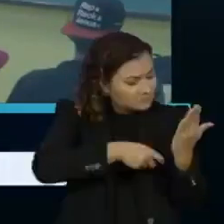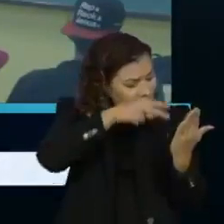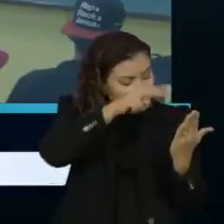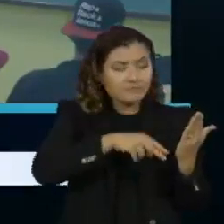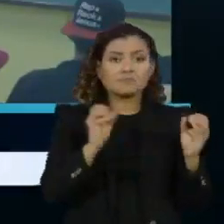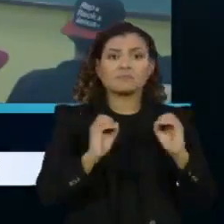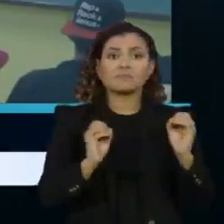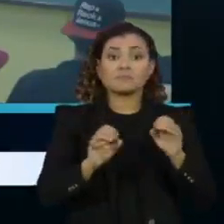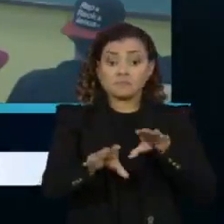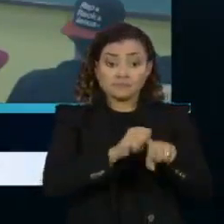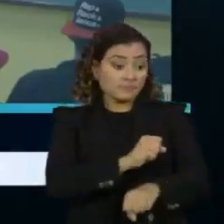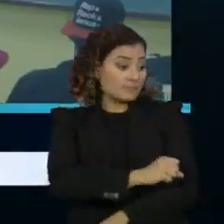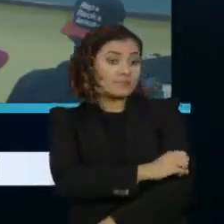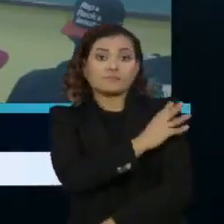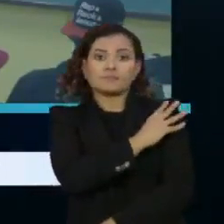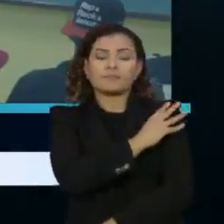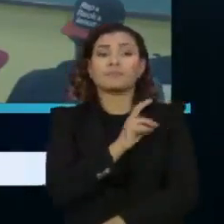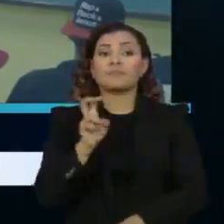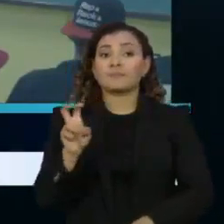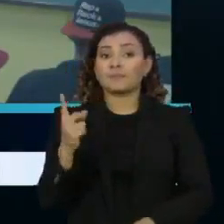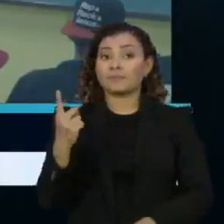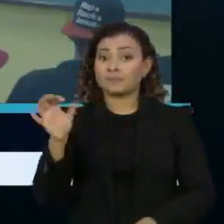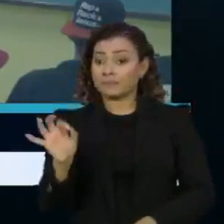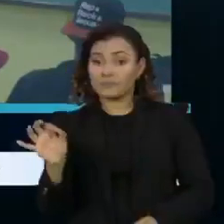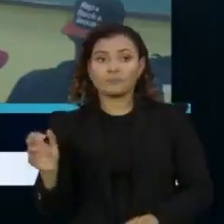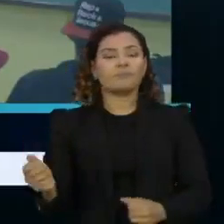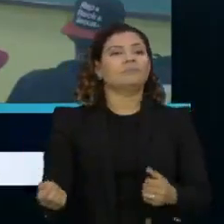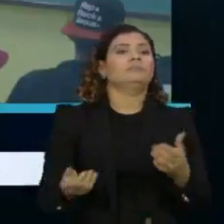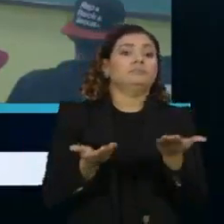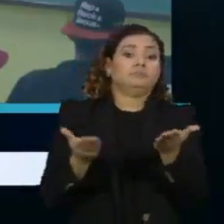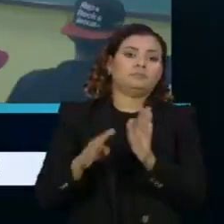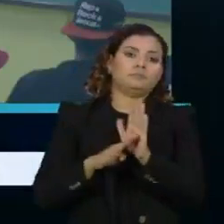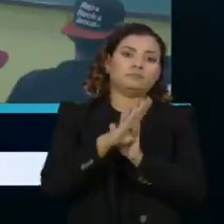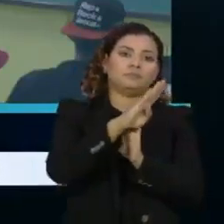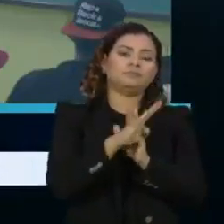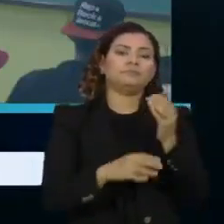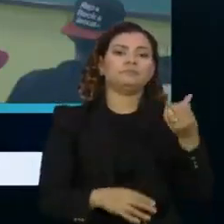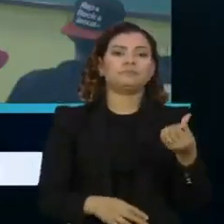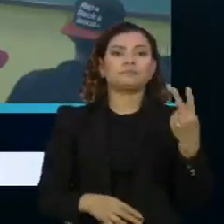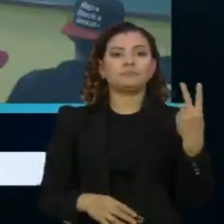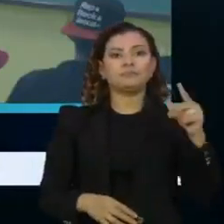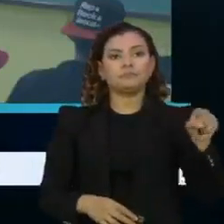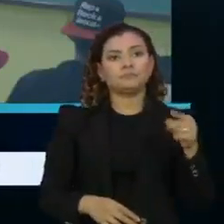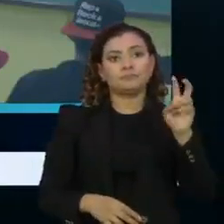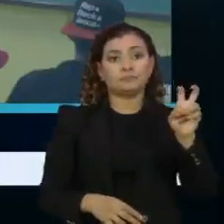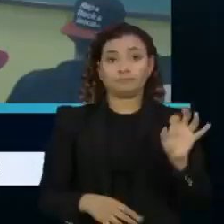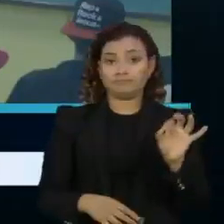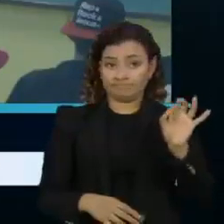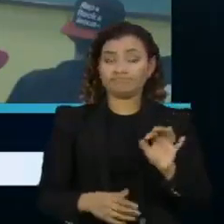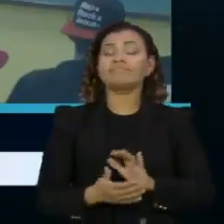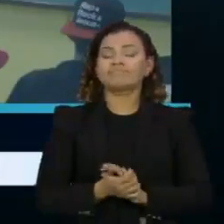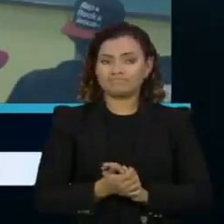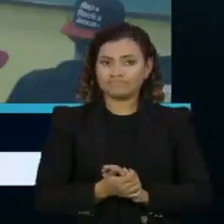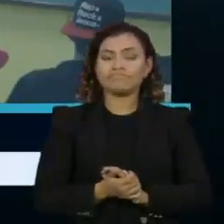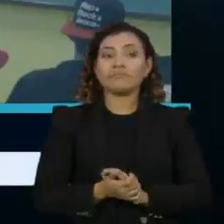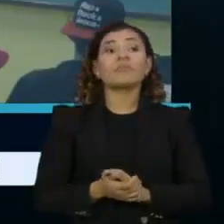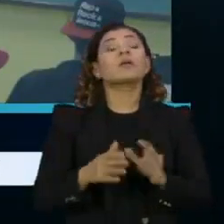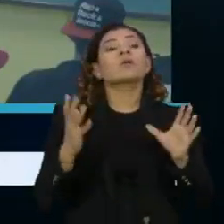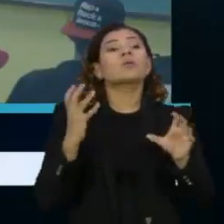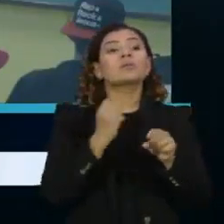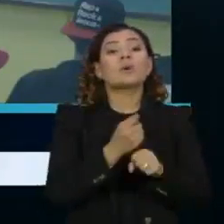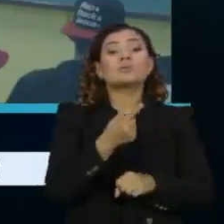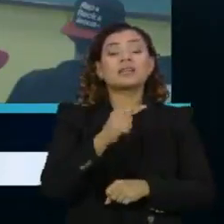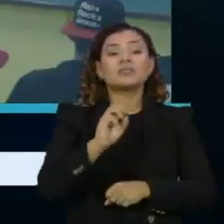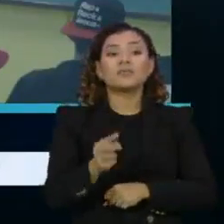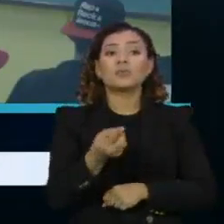ensino fundamental pode passar de 51% para 62,5%, afetando 7,6